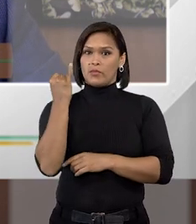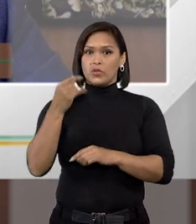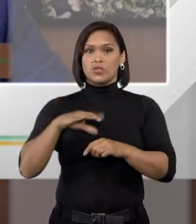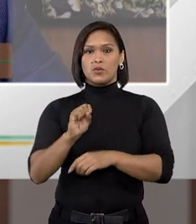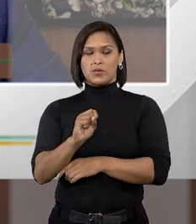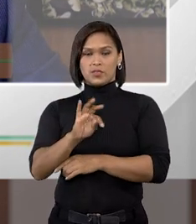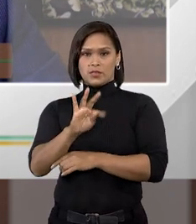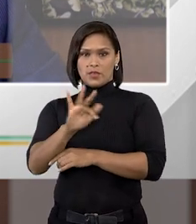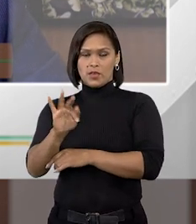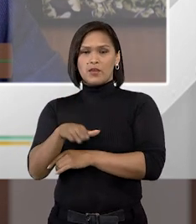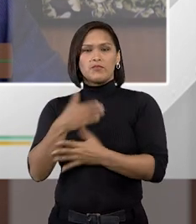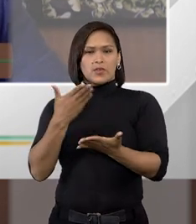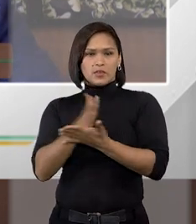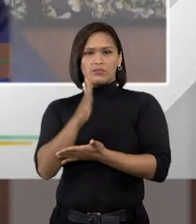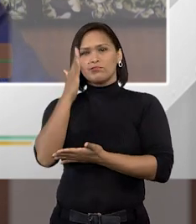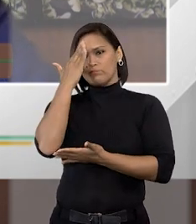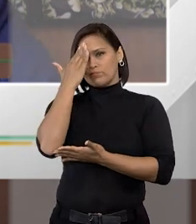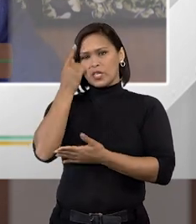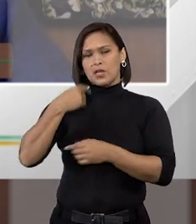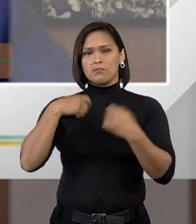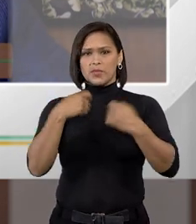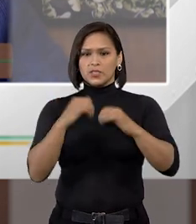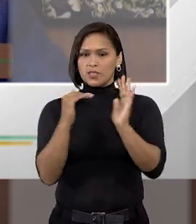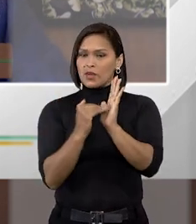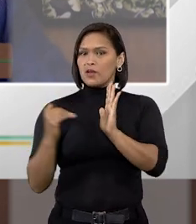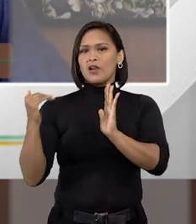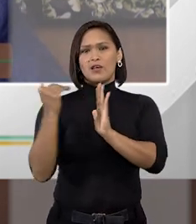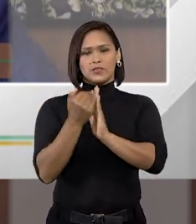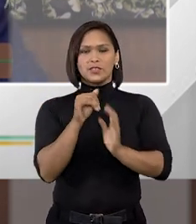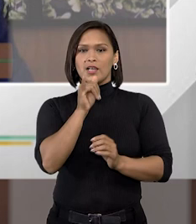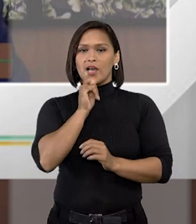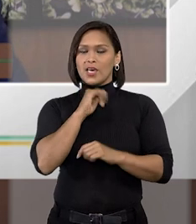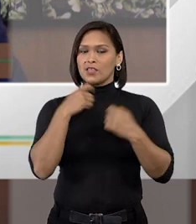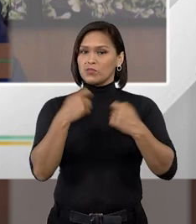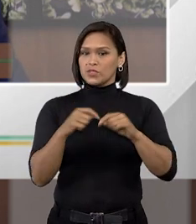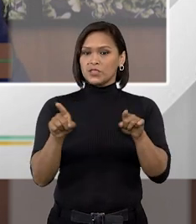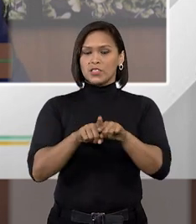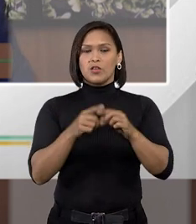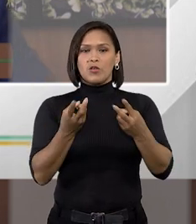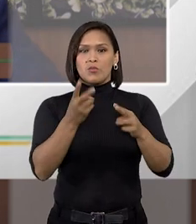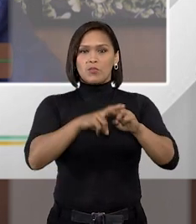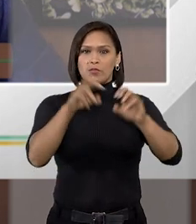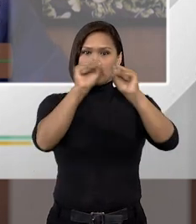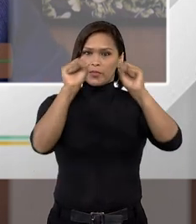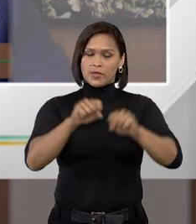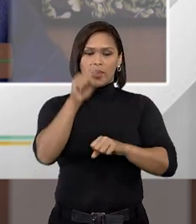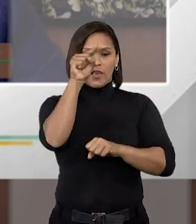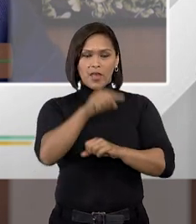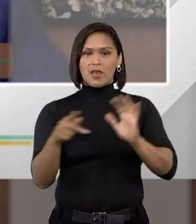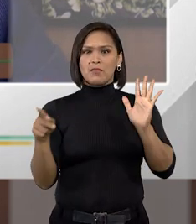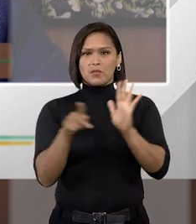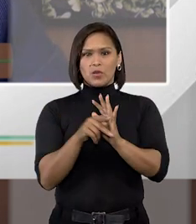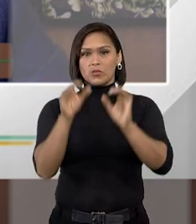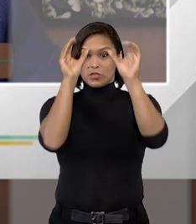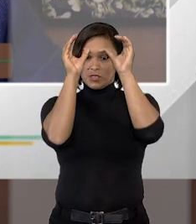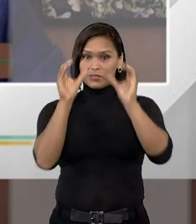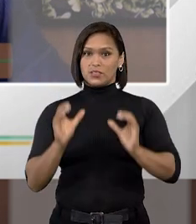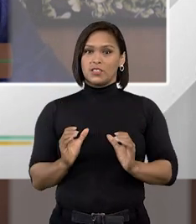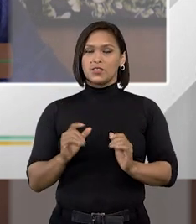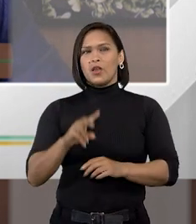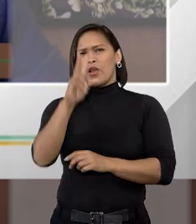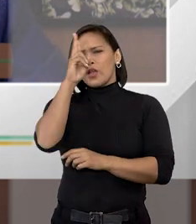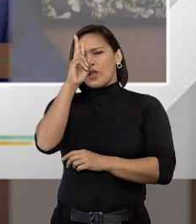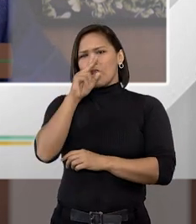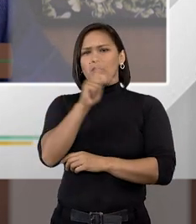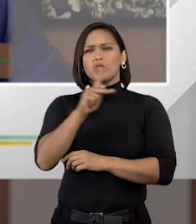o Supremo ter reconhecido, ainda que nós precisamos avançar muito, porque a questão carcerária é uma questão civilizatória. Eu me